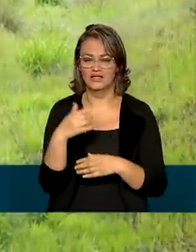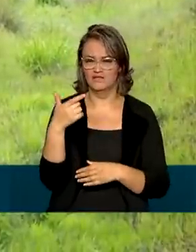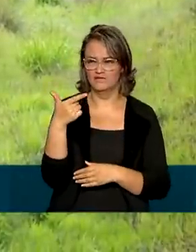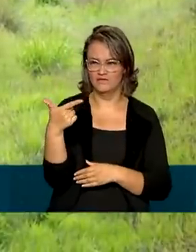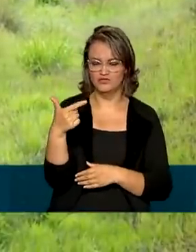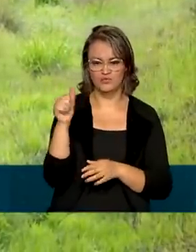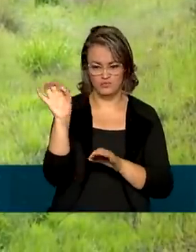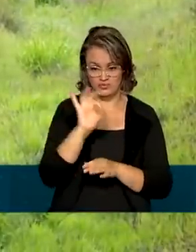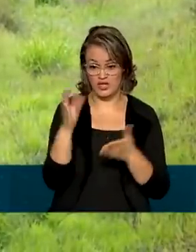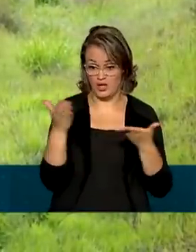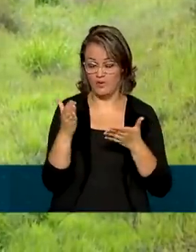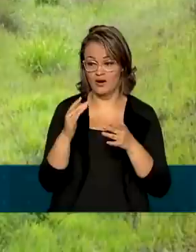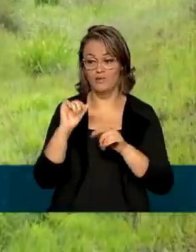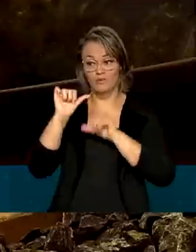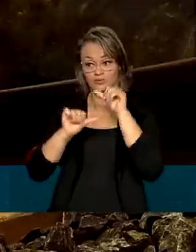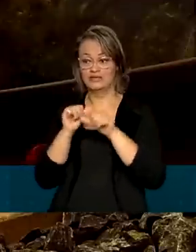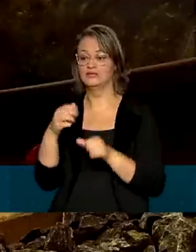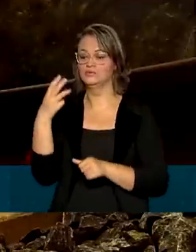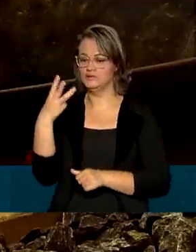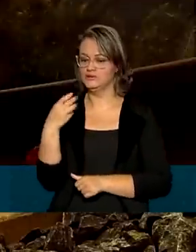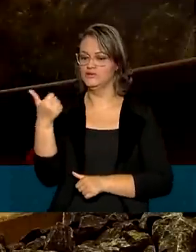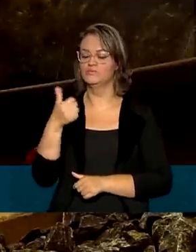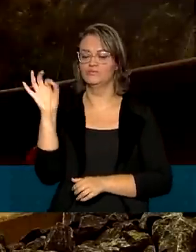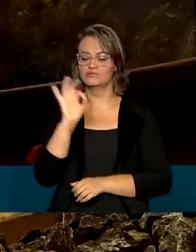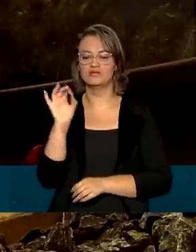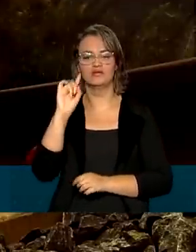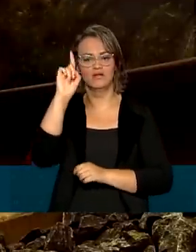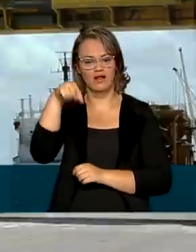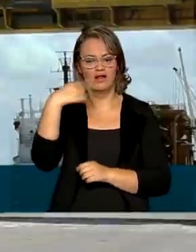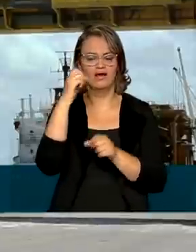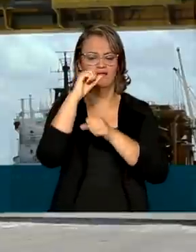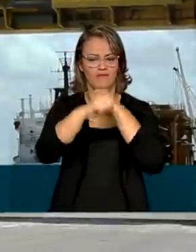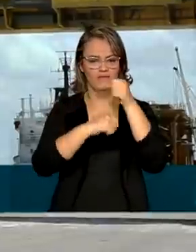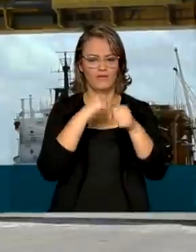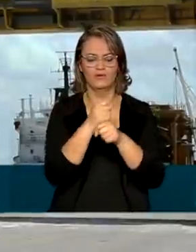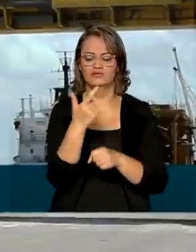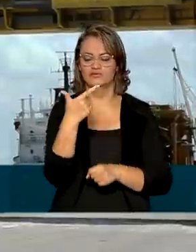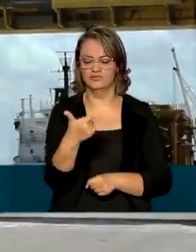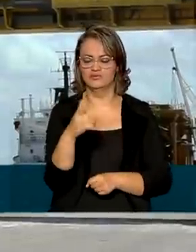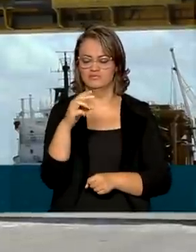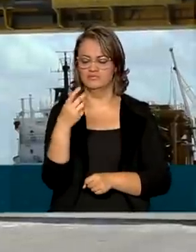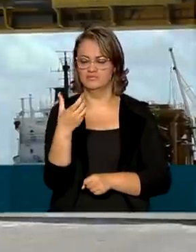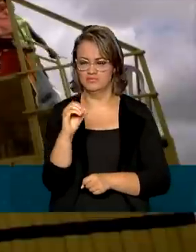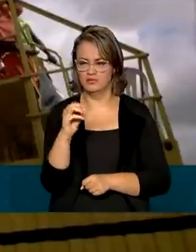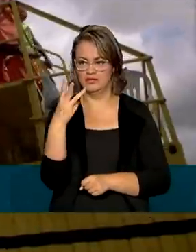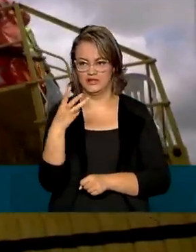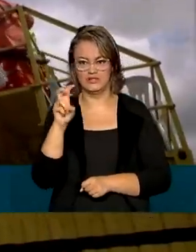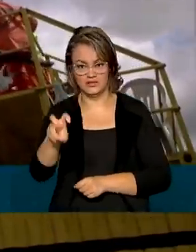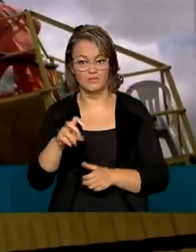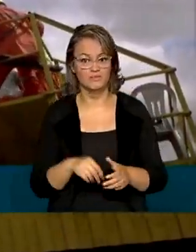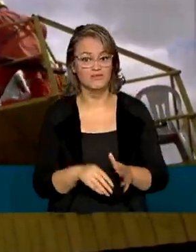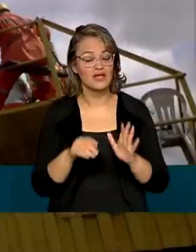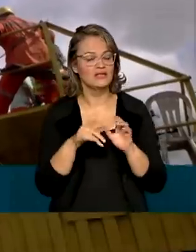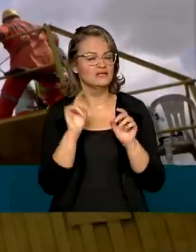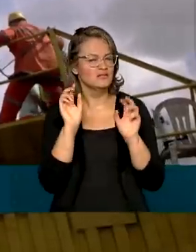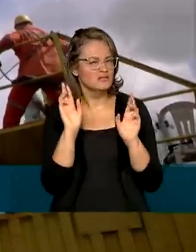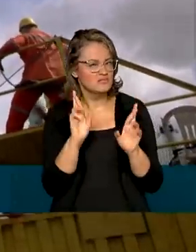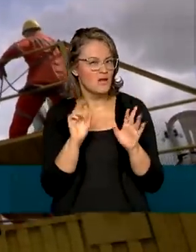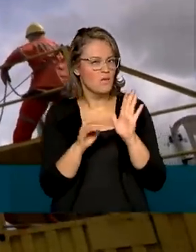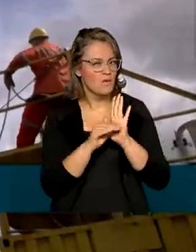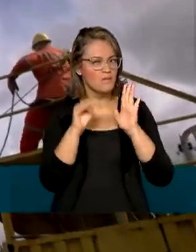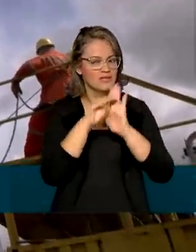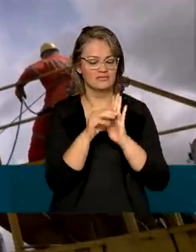33% em 2035. Há ainda a projeção de aumento de até 300